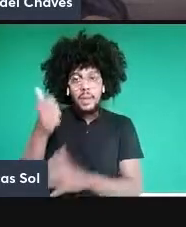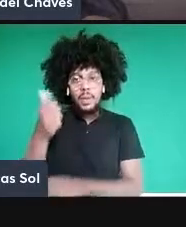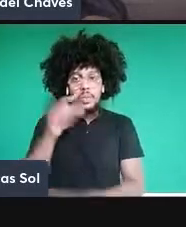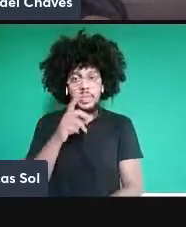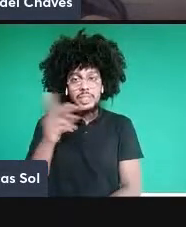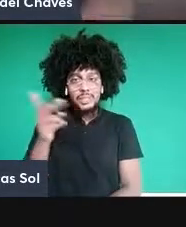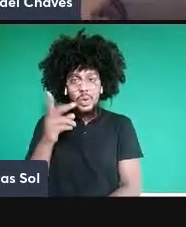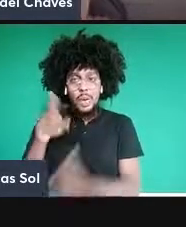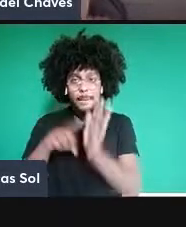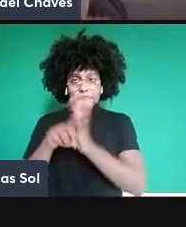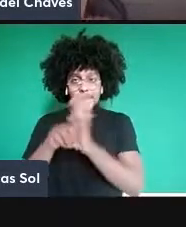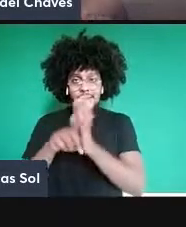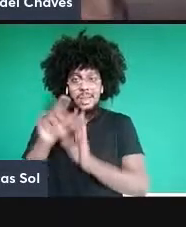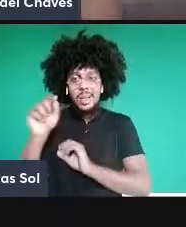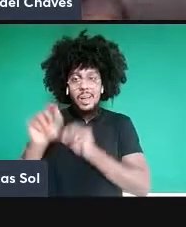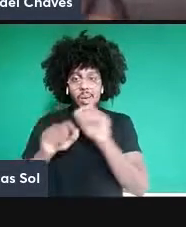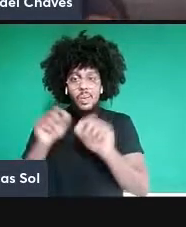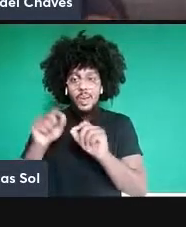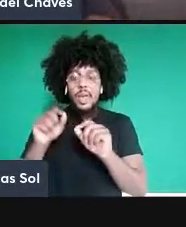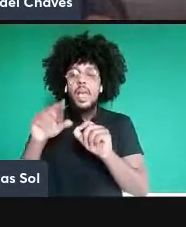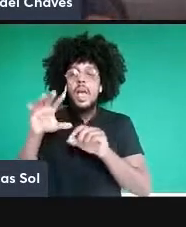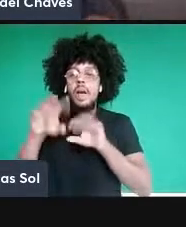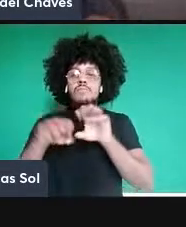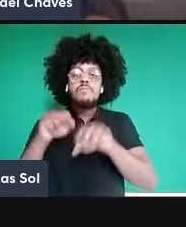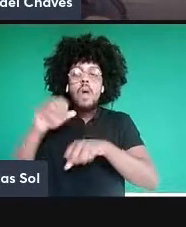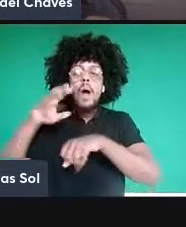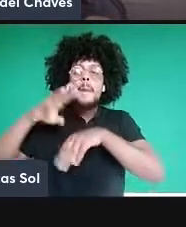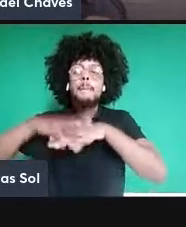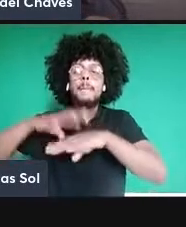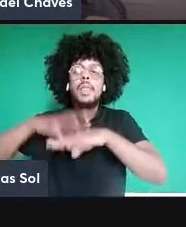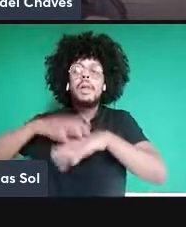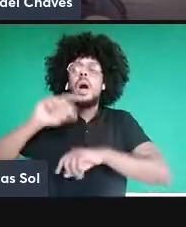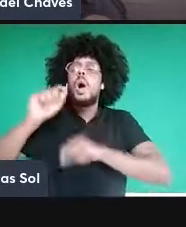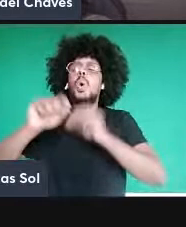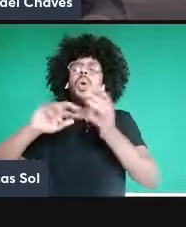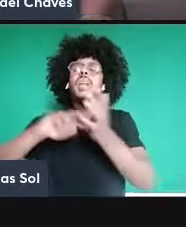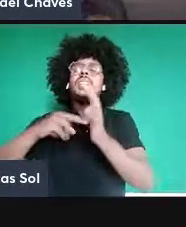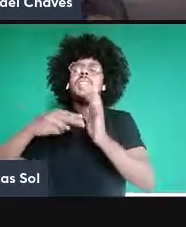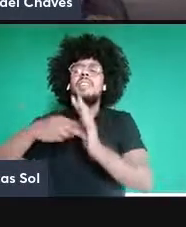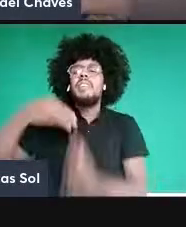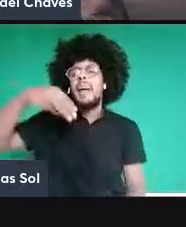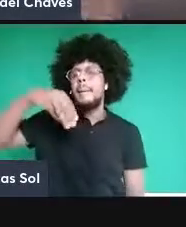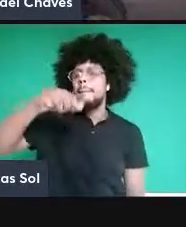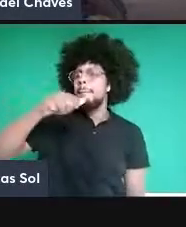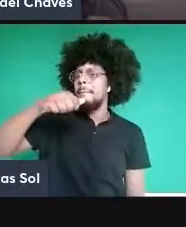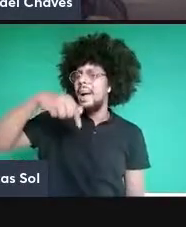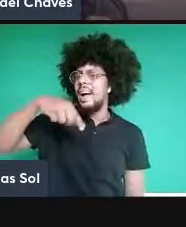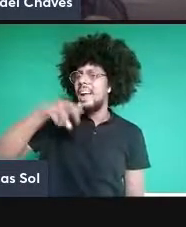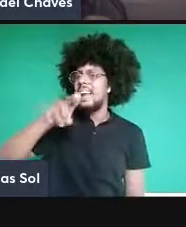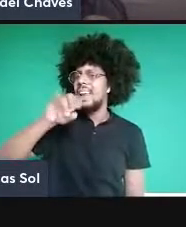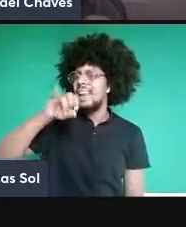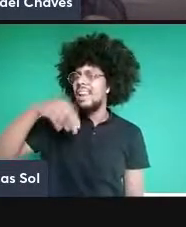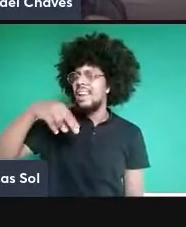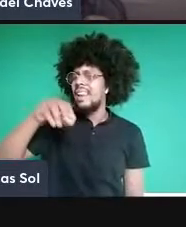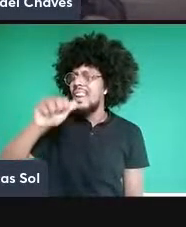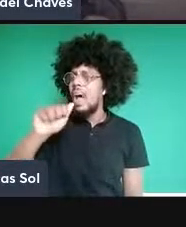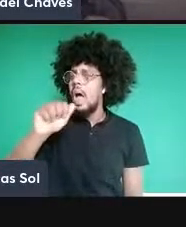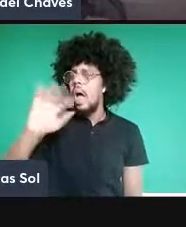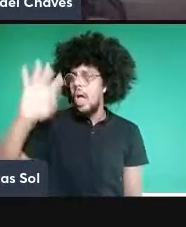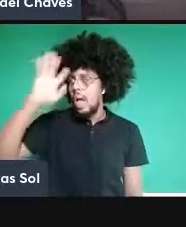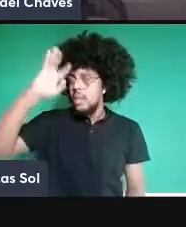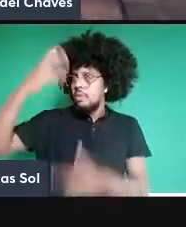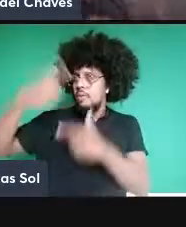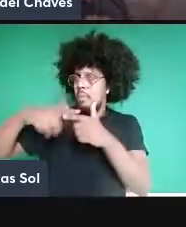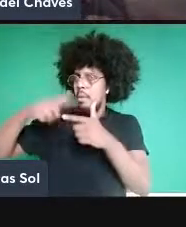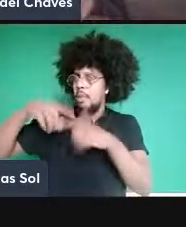captar matematicamente o que significa uma máquina realizar um algoritmo e a resposta do Turing foi a seguinte, então,